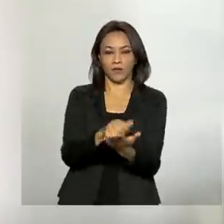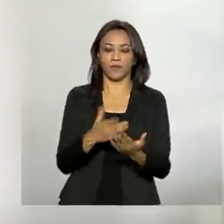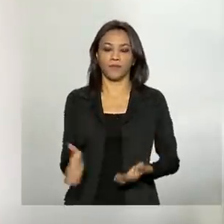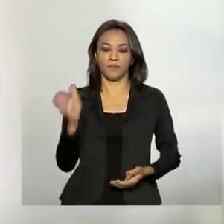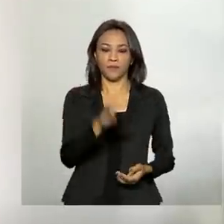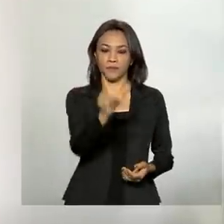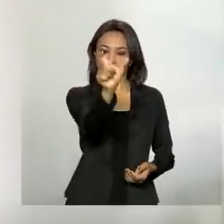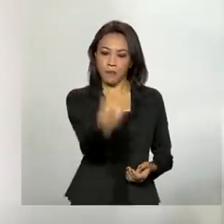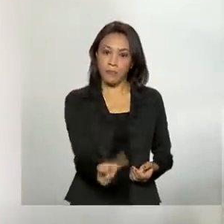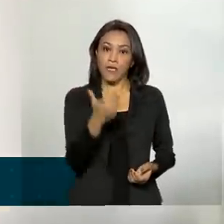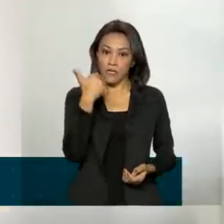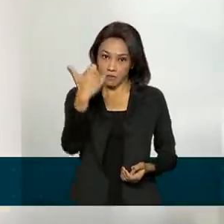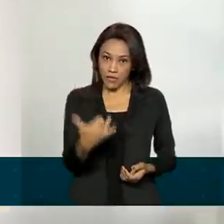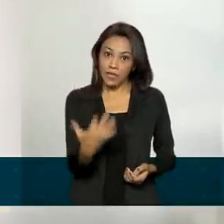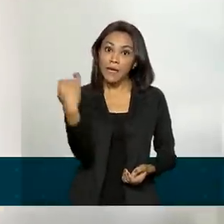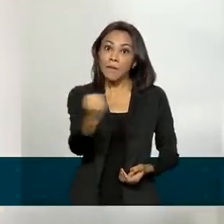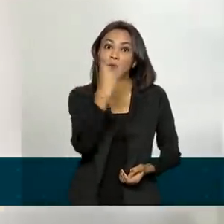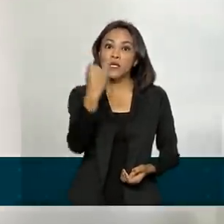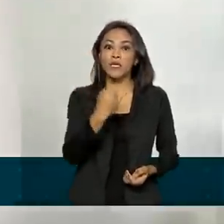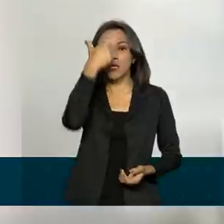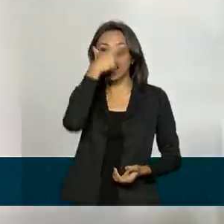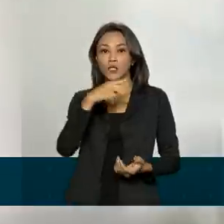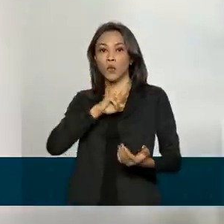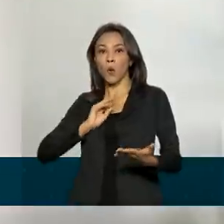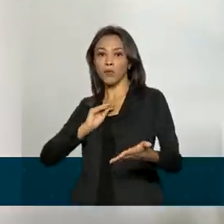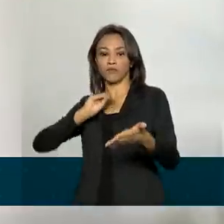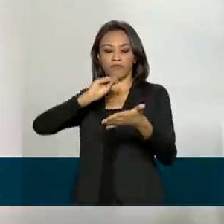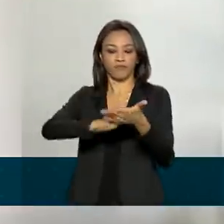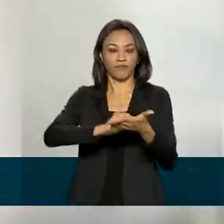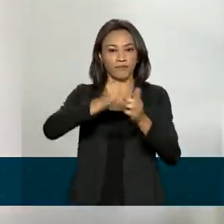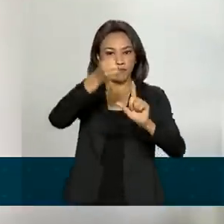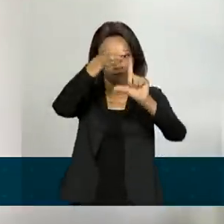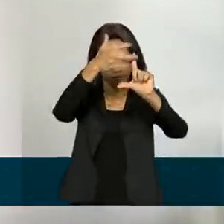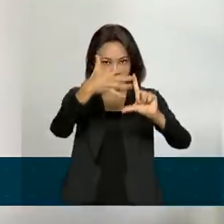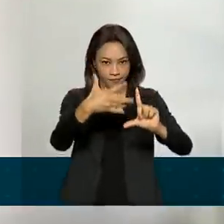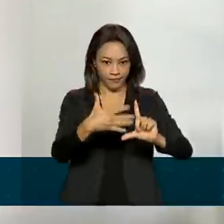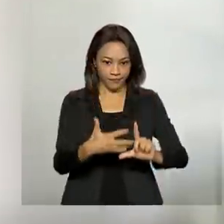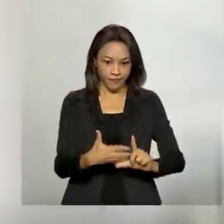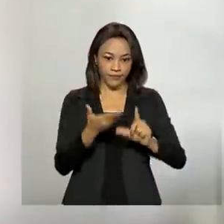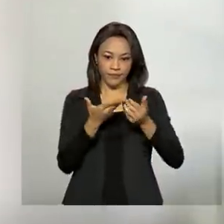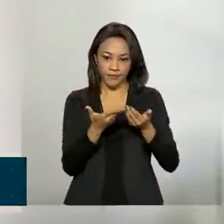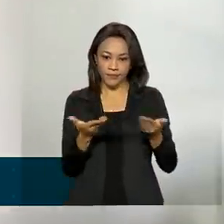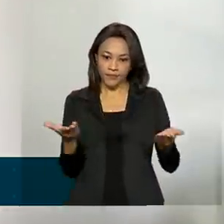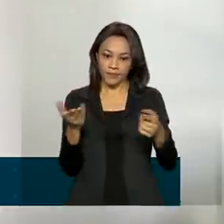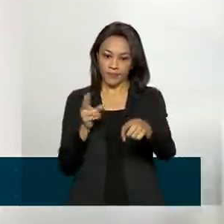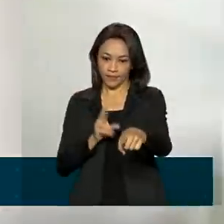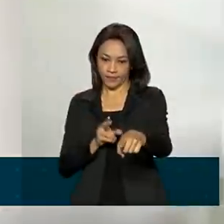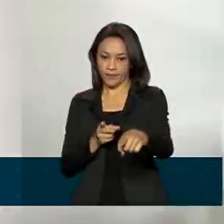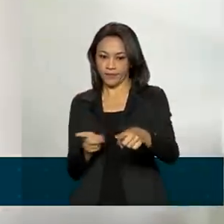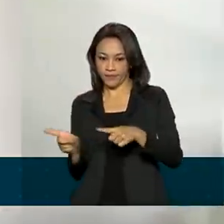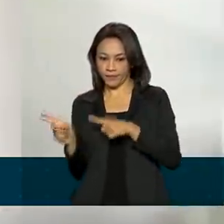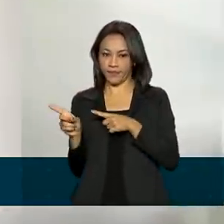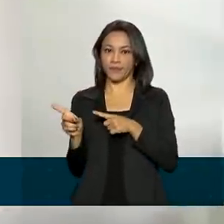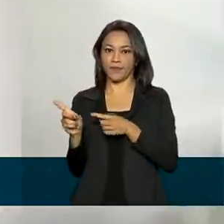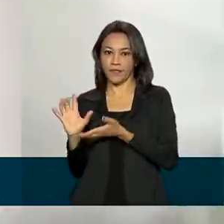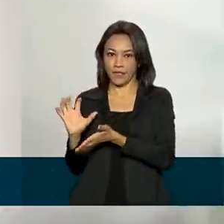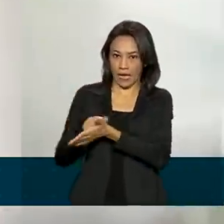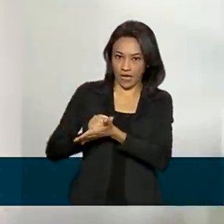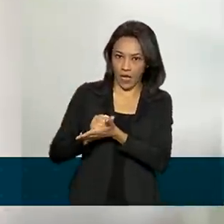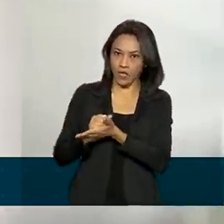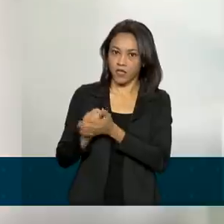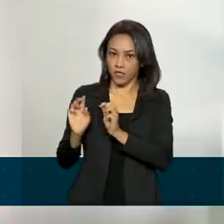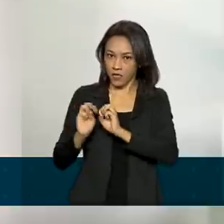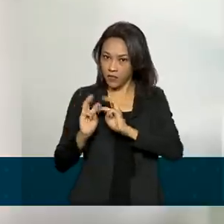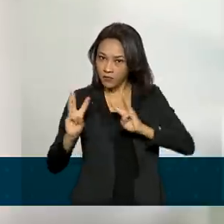a pessoa se cadastre na plataforma, que é consumidor.gov.br. A partir daí, o